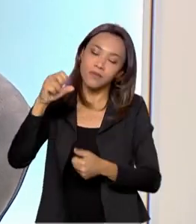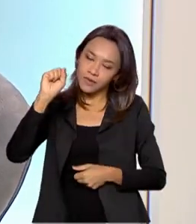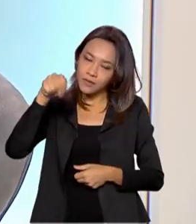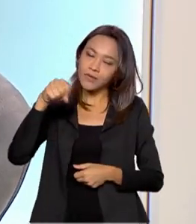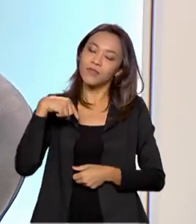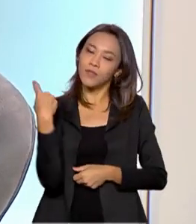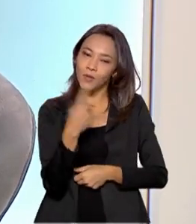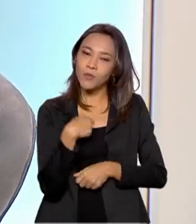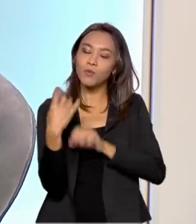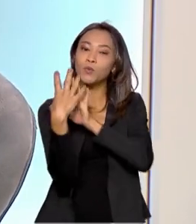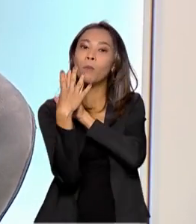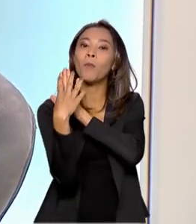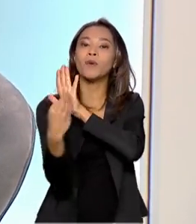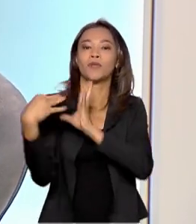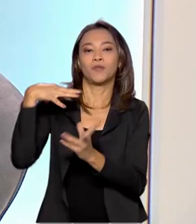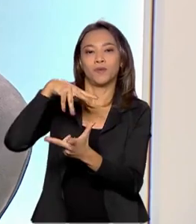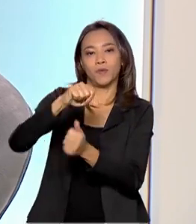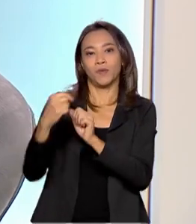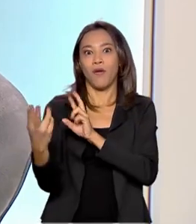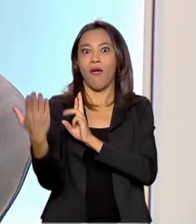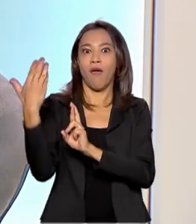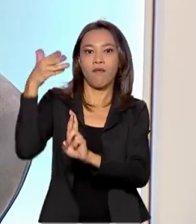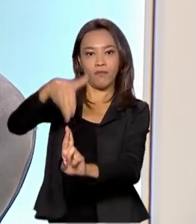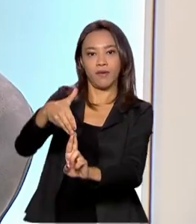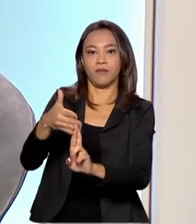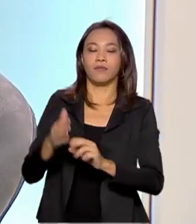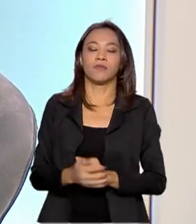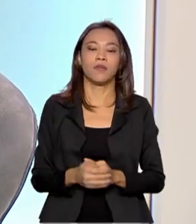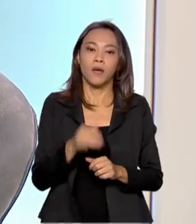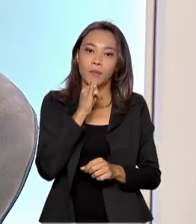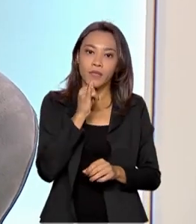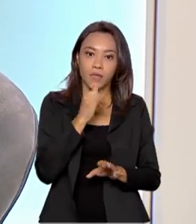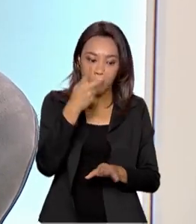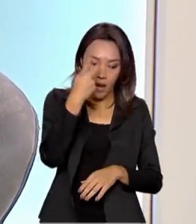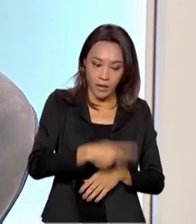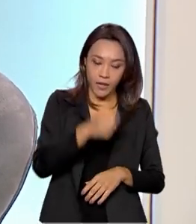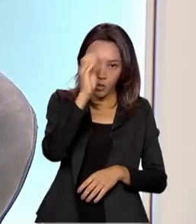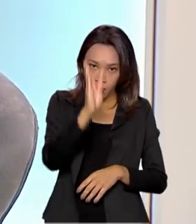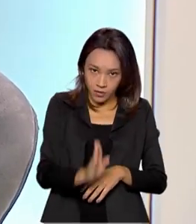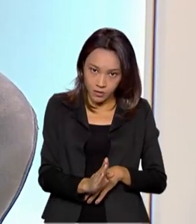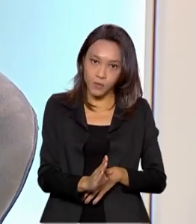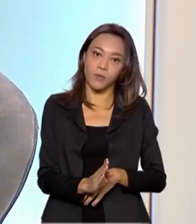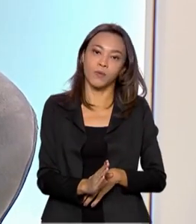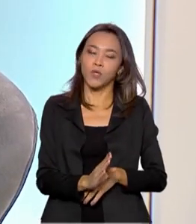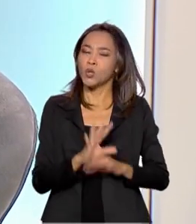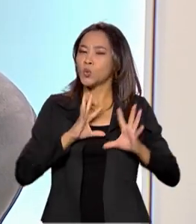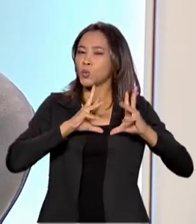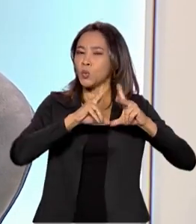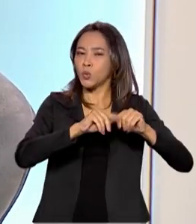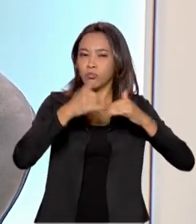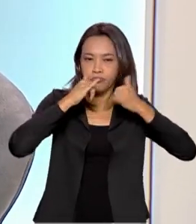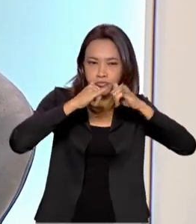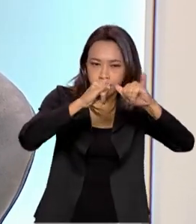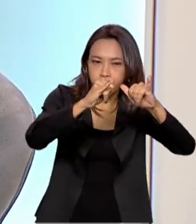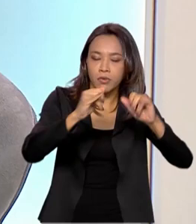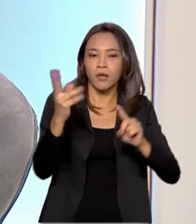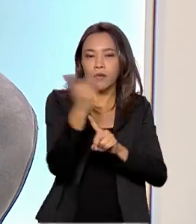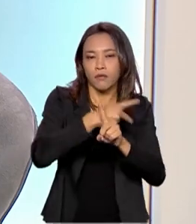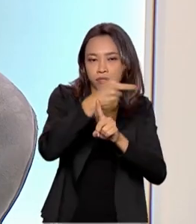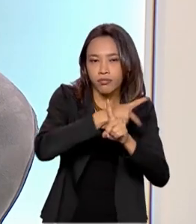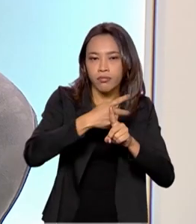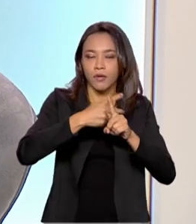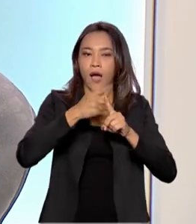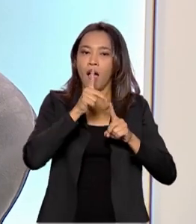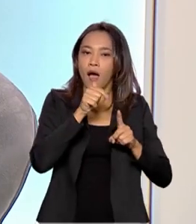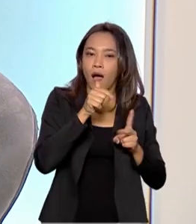estamos lá na frente do mundo. Eu vou te dar um exemplo. A matriz energética brasileira, tudo que nós consumimos de energia no Brasil, correto?